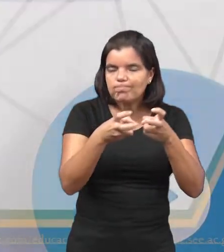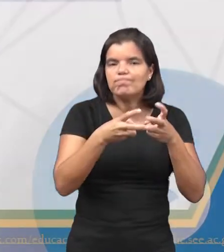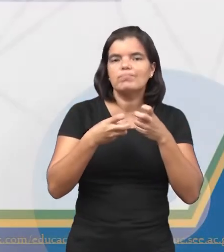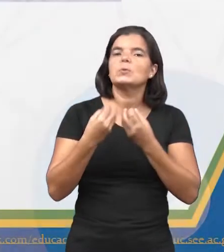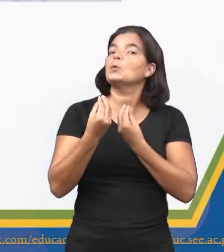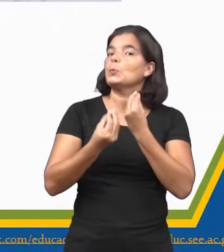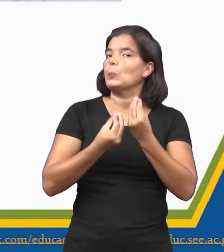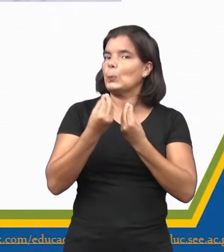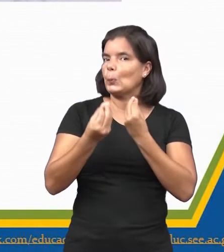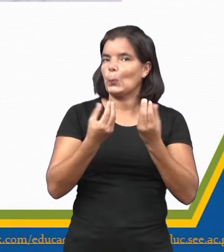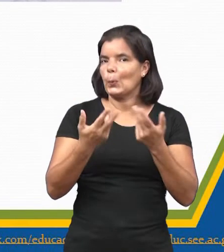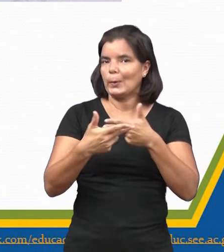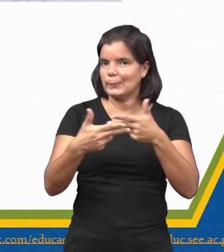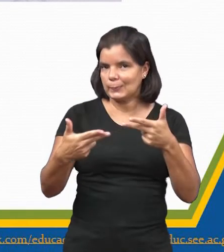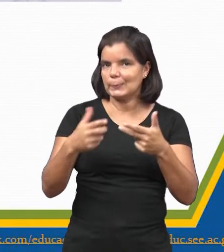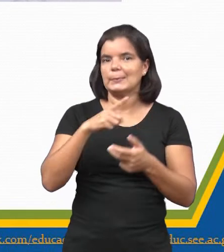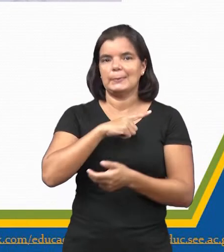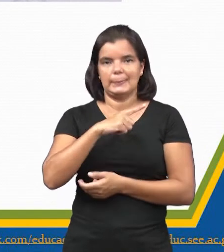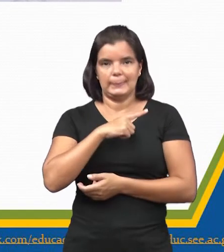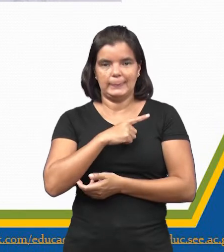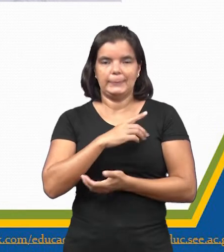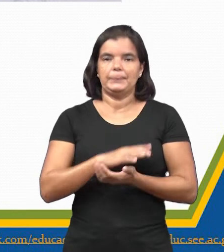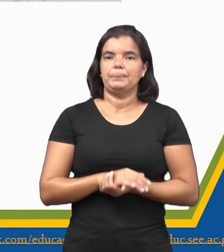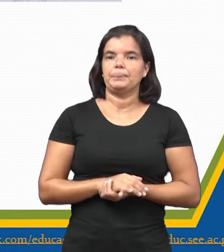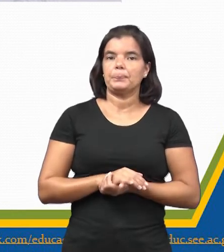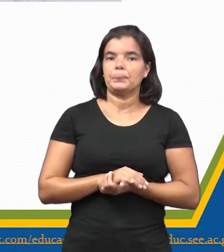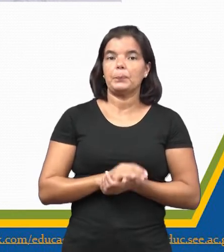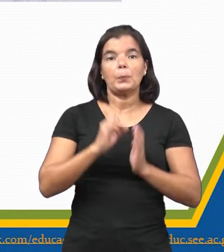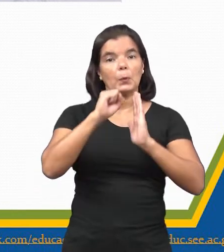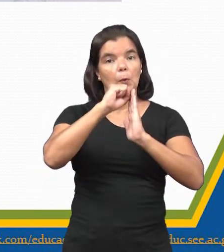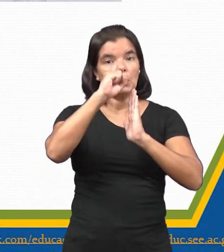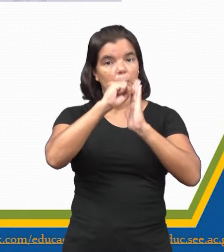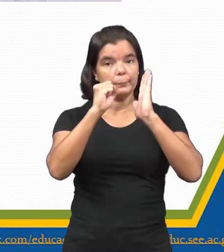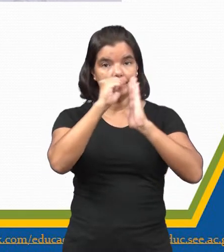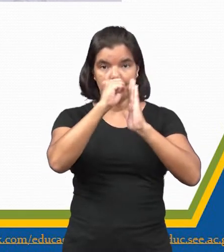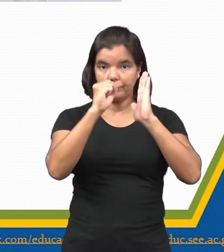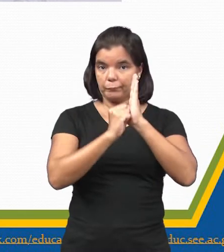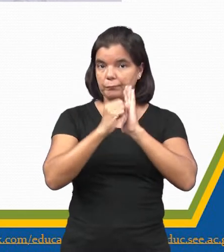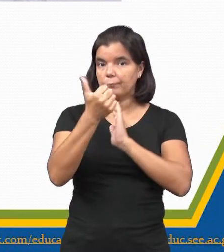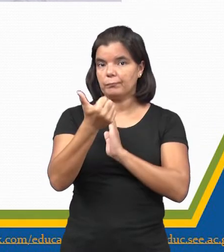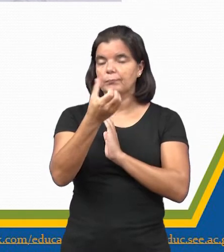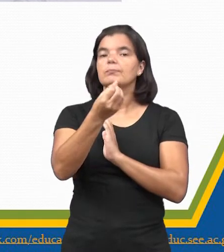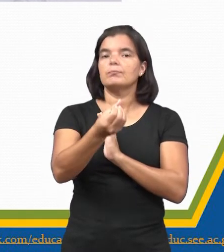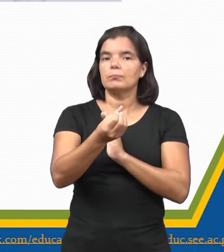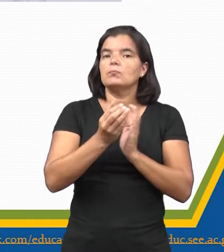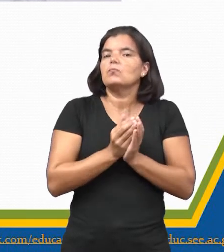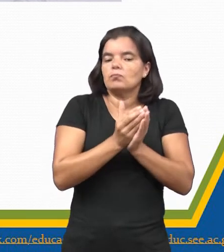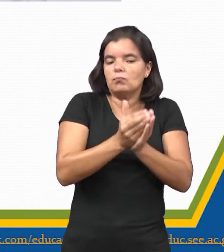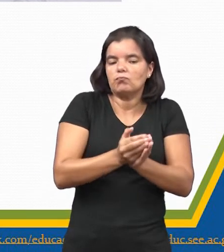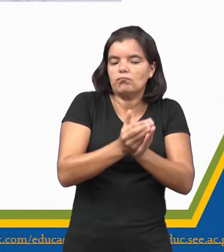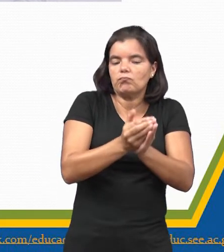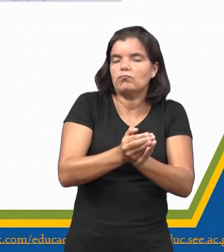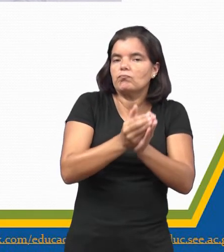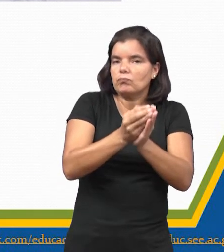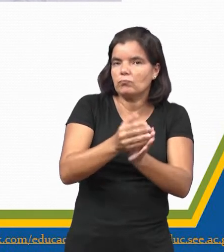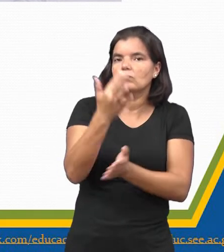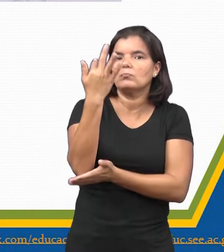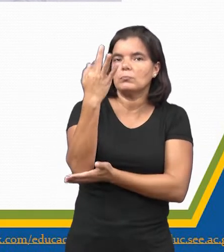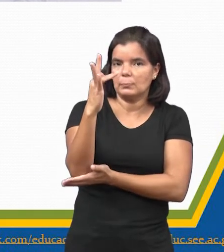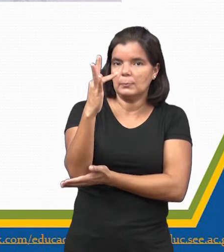seus empreendimentos? Olha só, a partir do século XVI, começa a expansão marítima francesa.